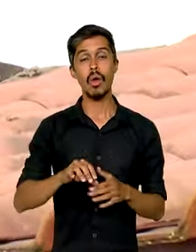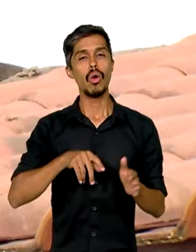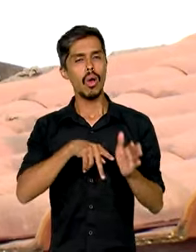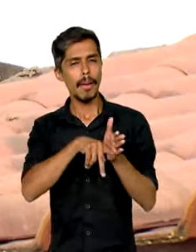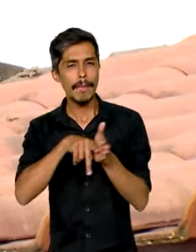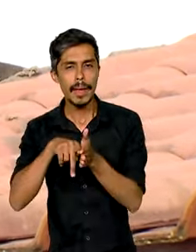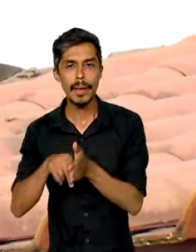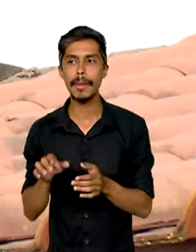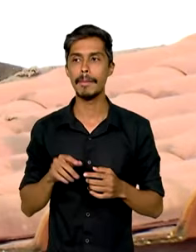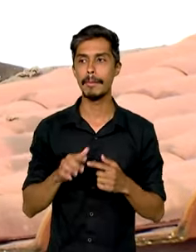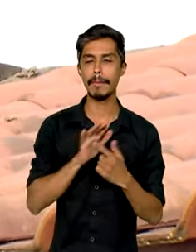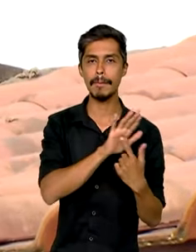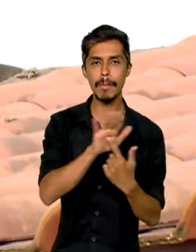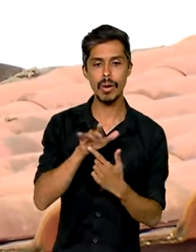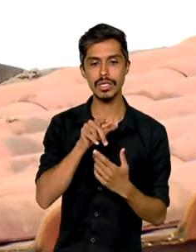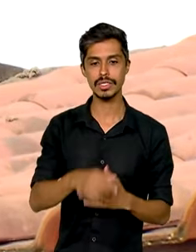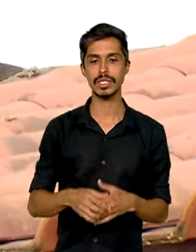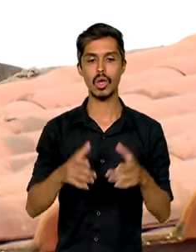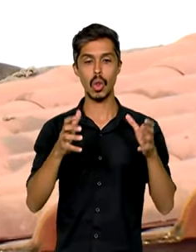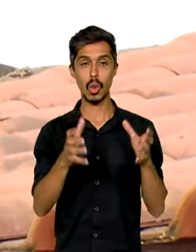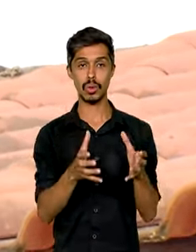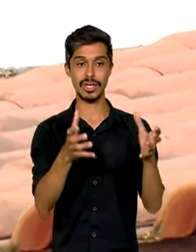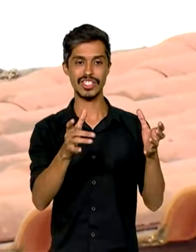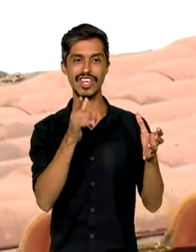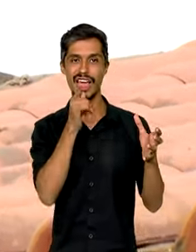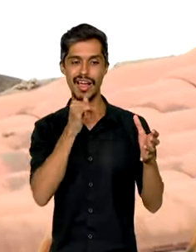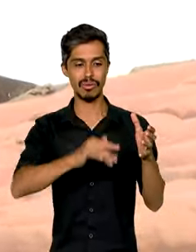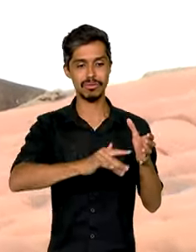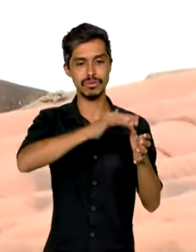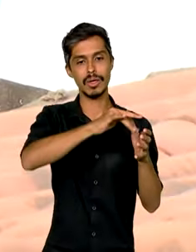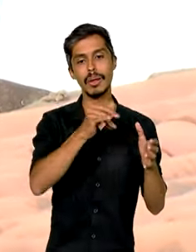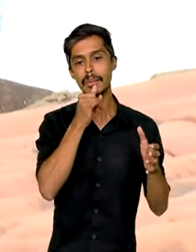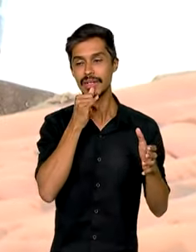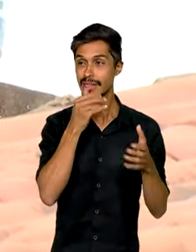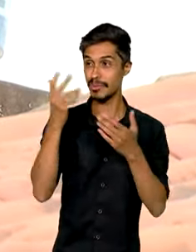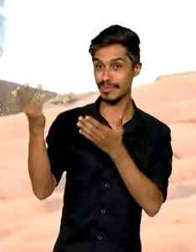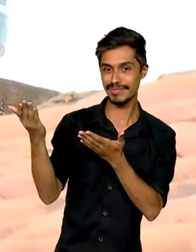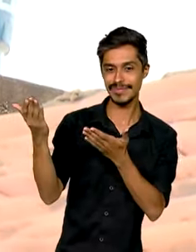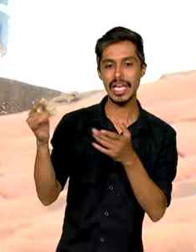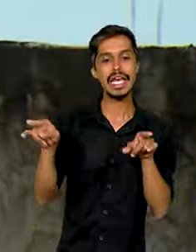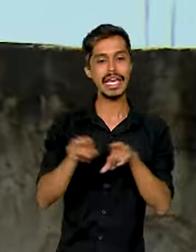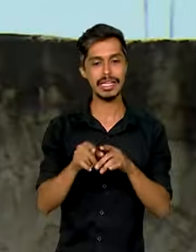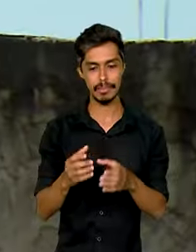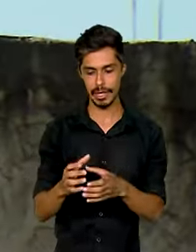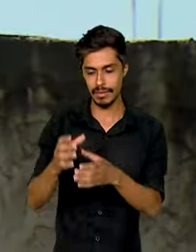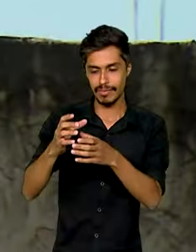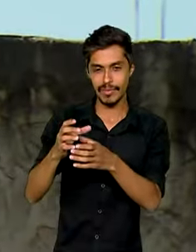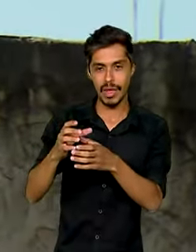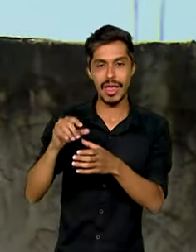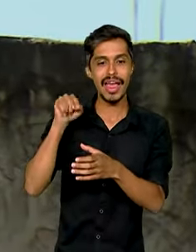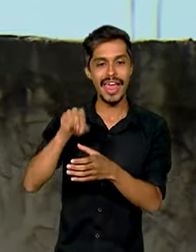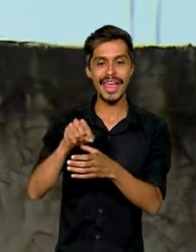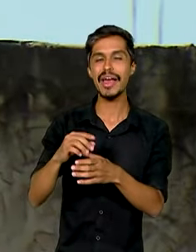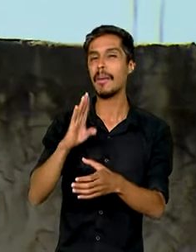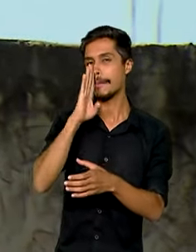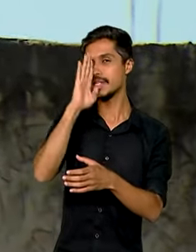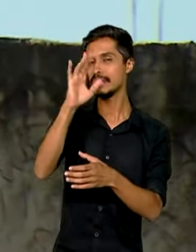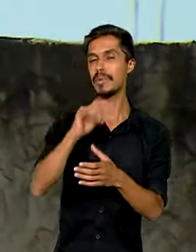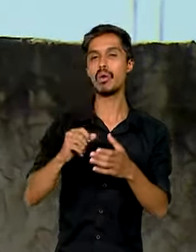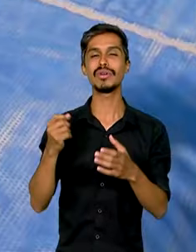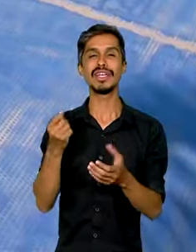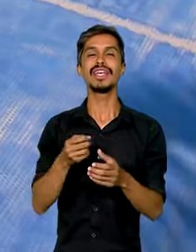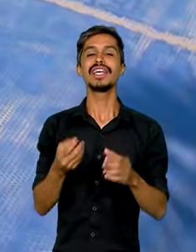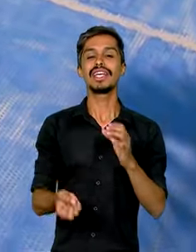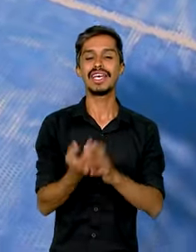depósitos de armazenamento de água para consumo como caixas d'água e tambores são os principais criadouros do